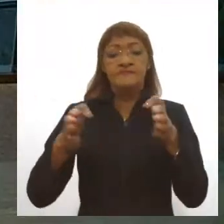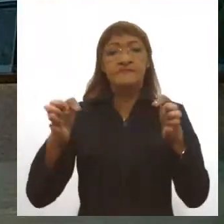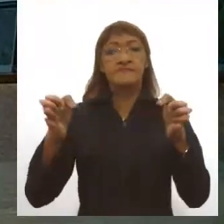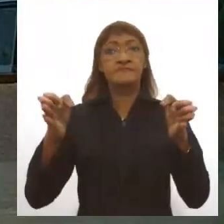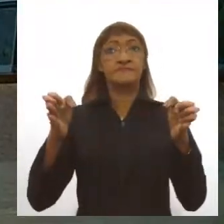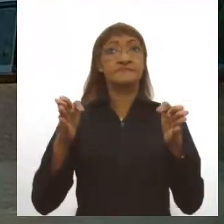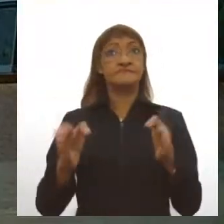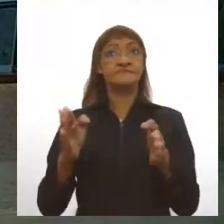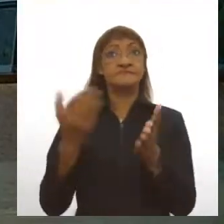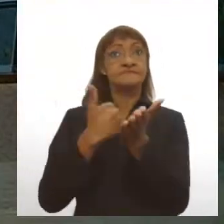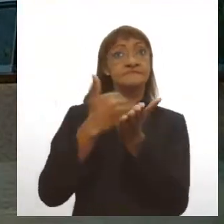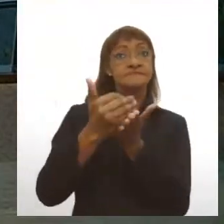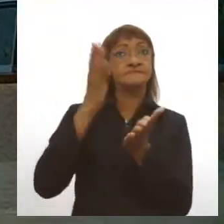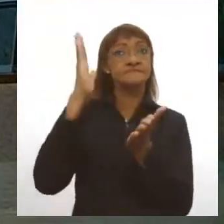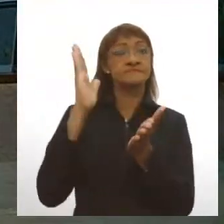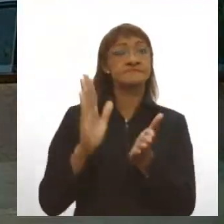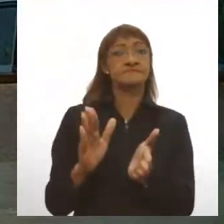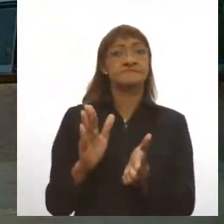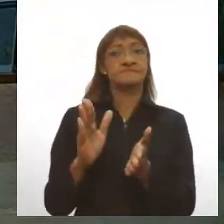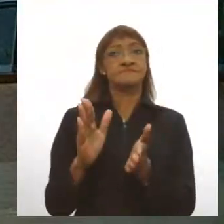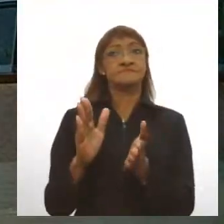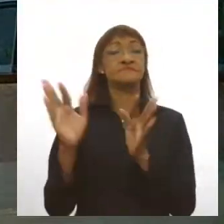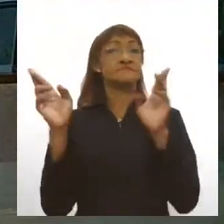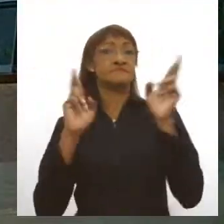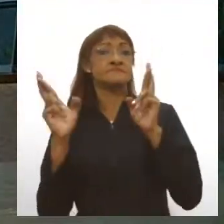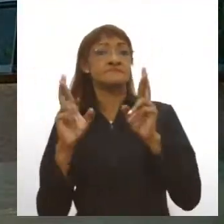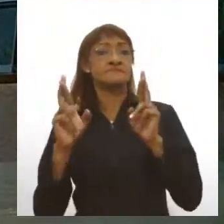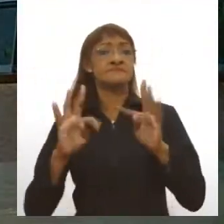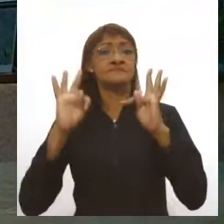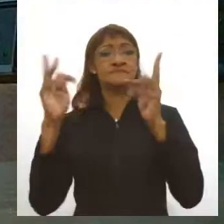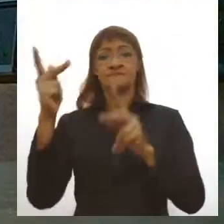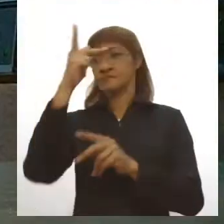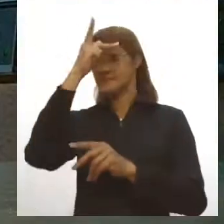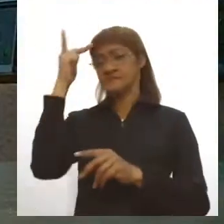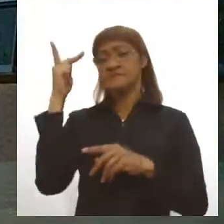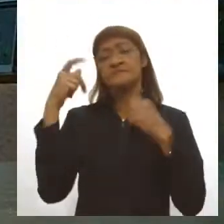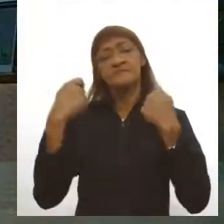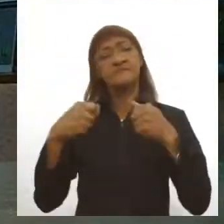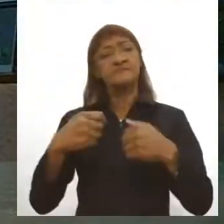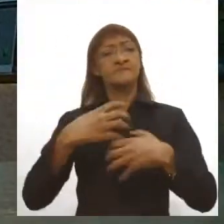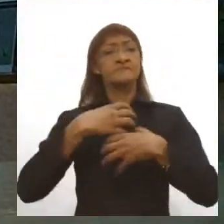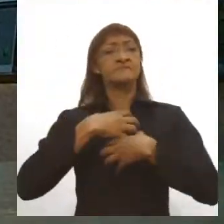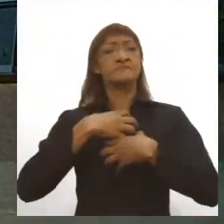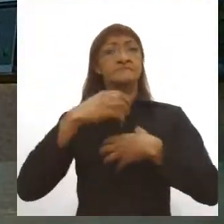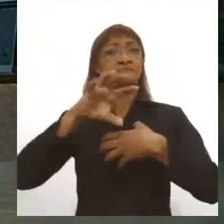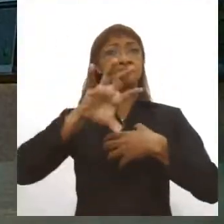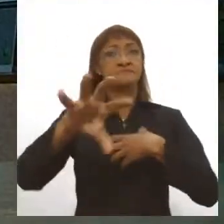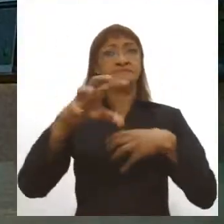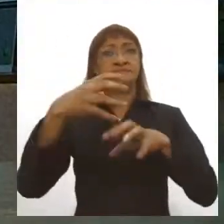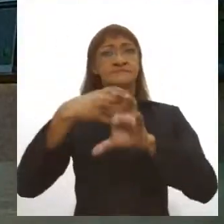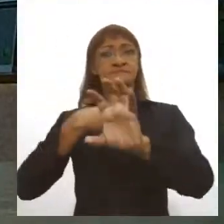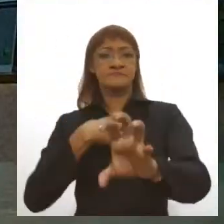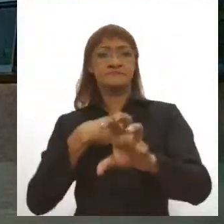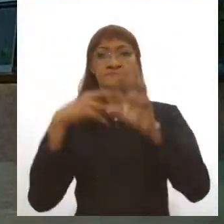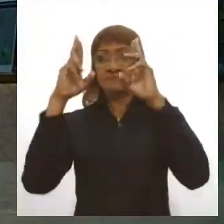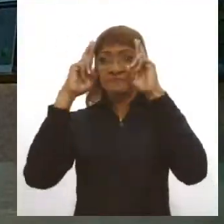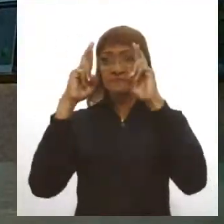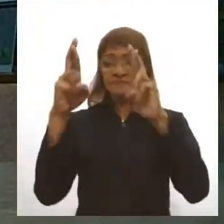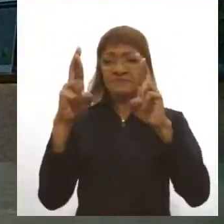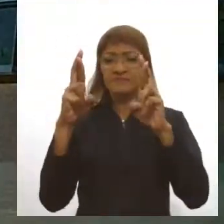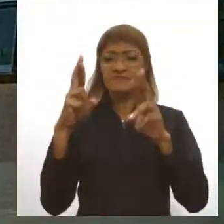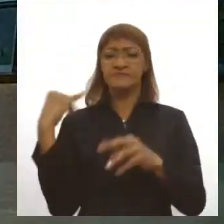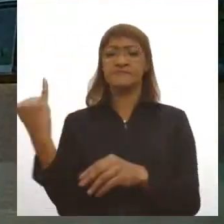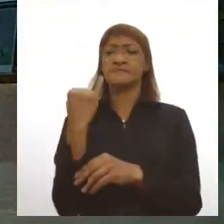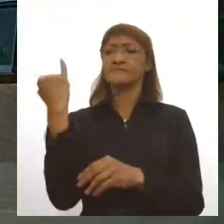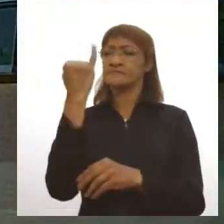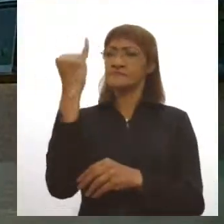Carnaval e as pessoas precisam levar em consideração a questão da empatia, do respeito ao próximo. É muito importante